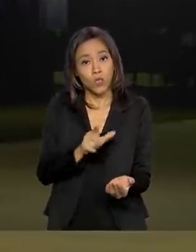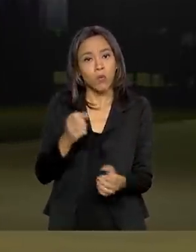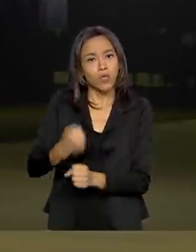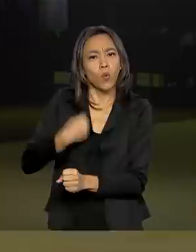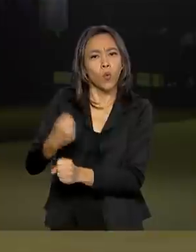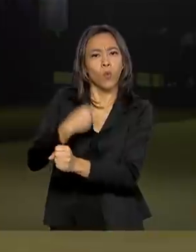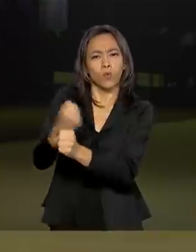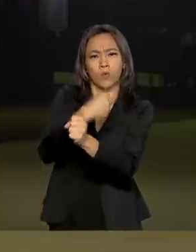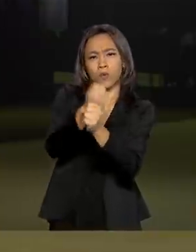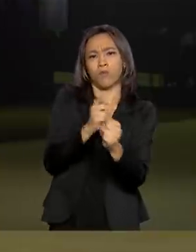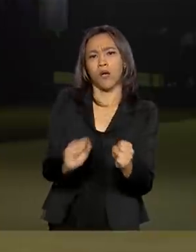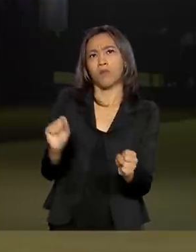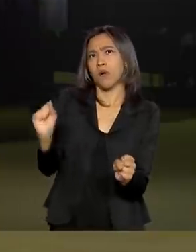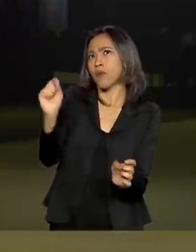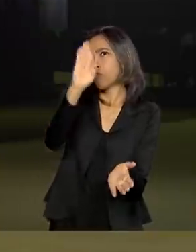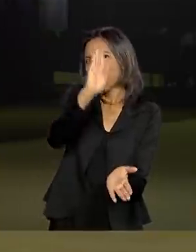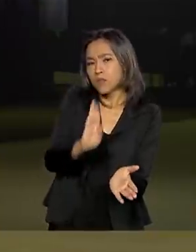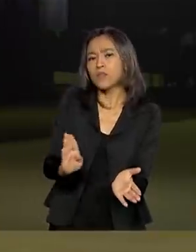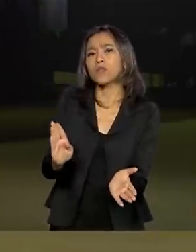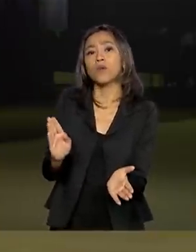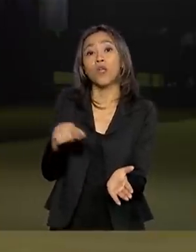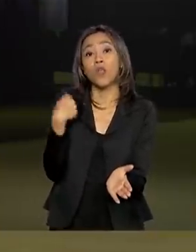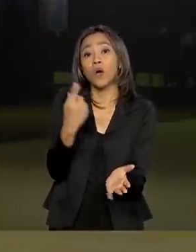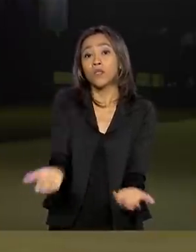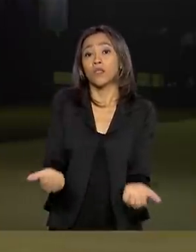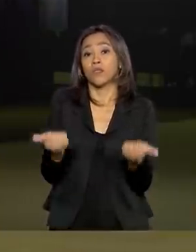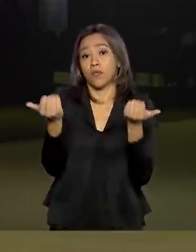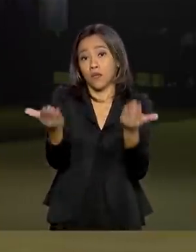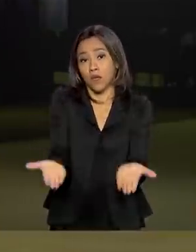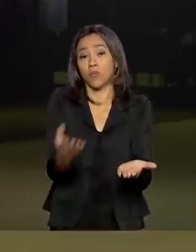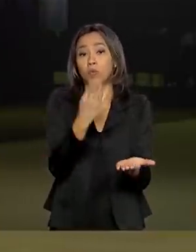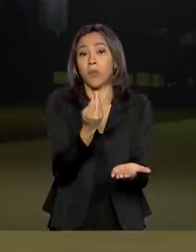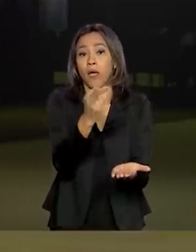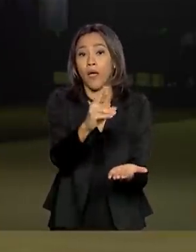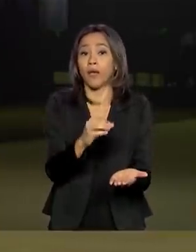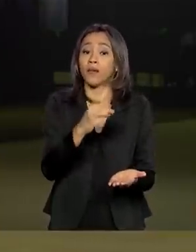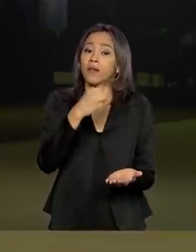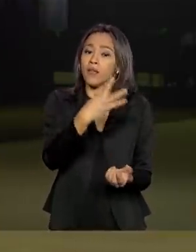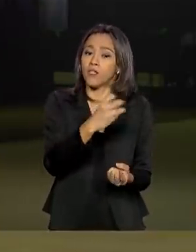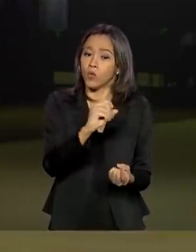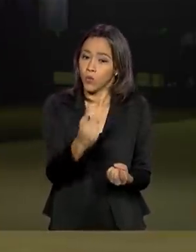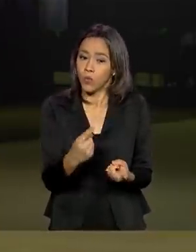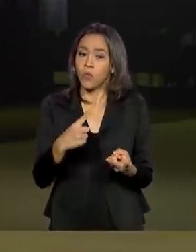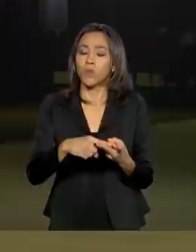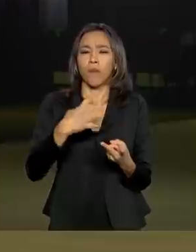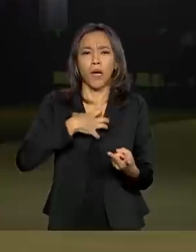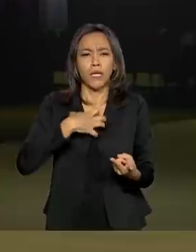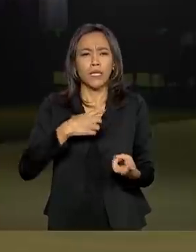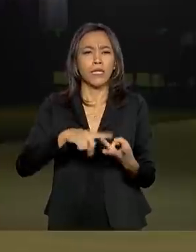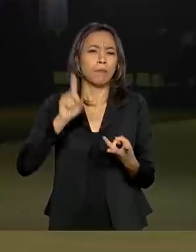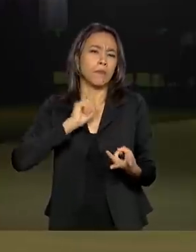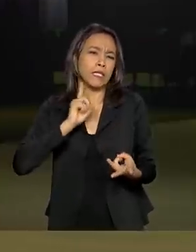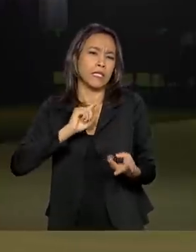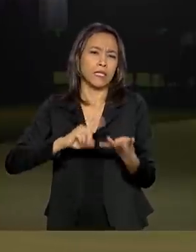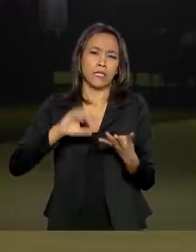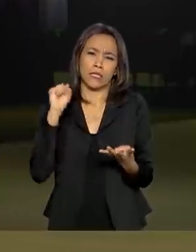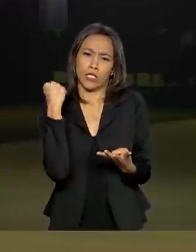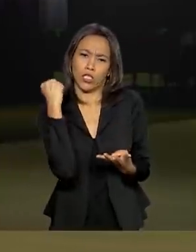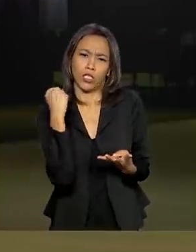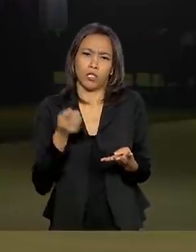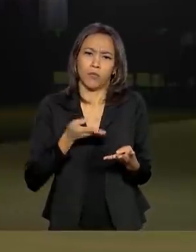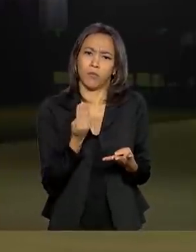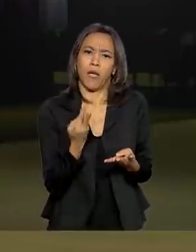andamento, entregamos nesse período um trecho de duplicação da 381 Minas, da 101 Bahia, da 101 Sergipe,